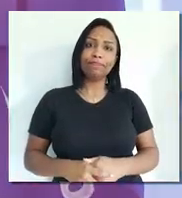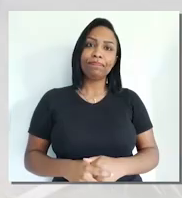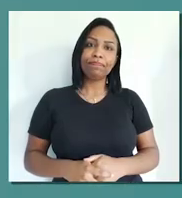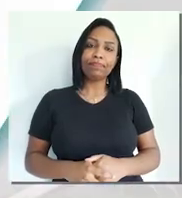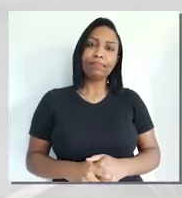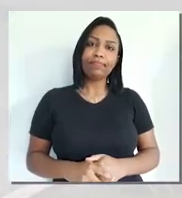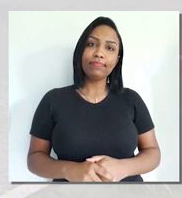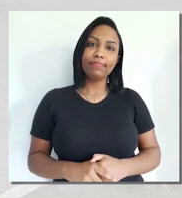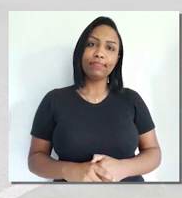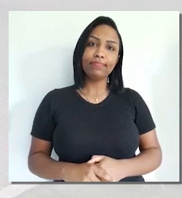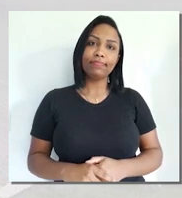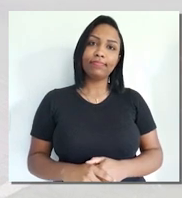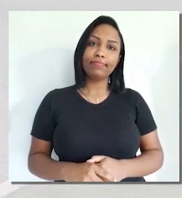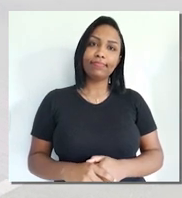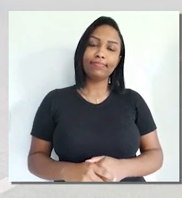isso.